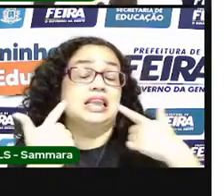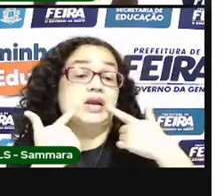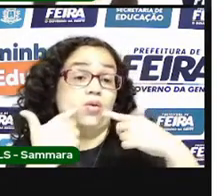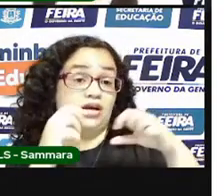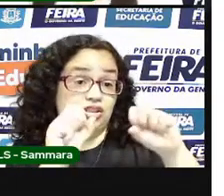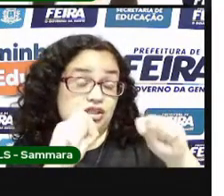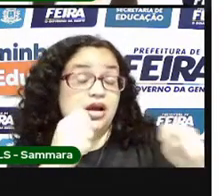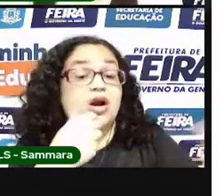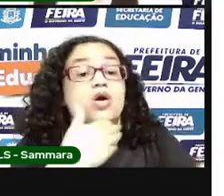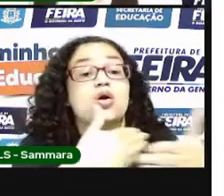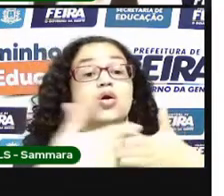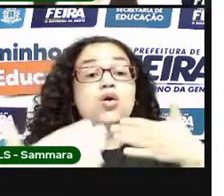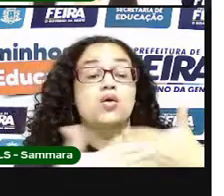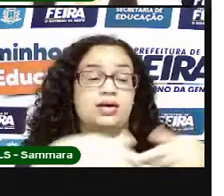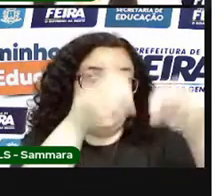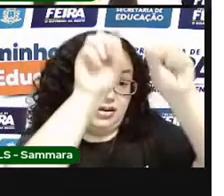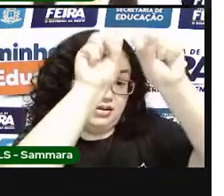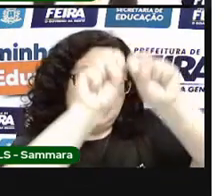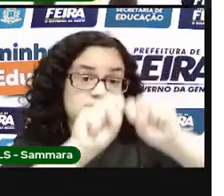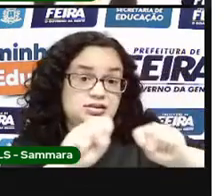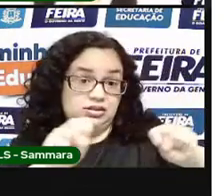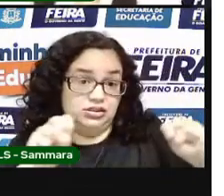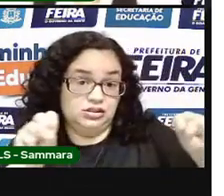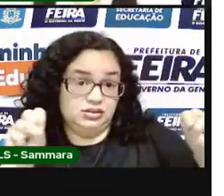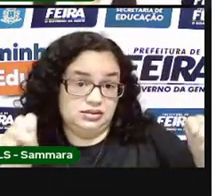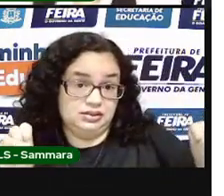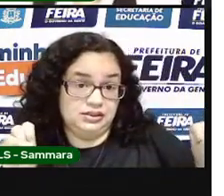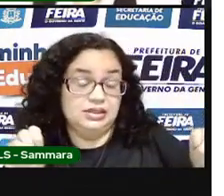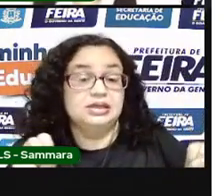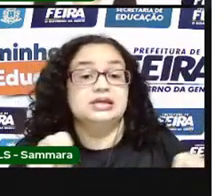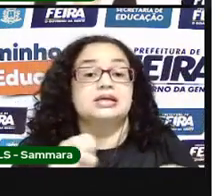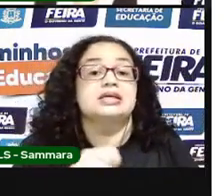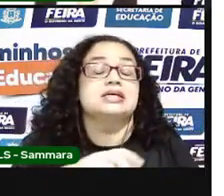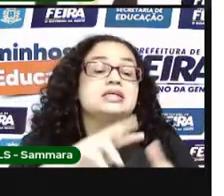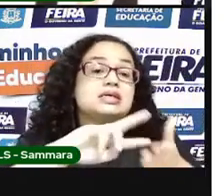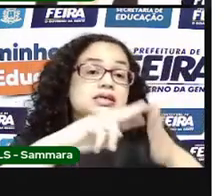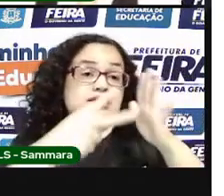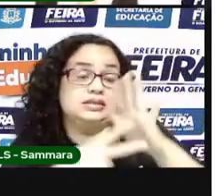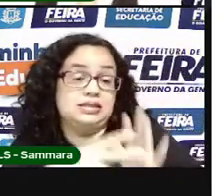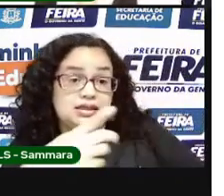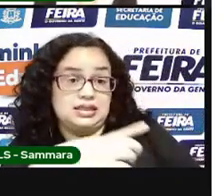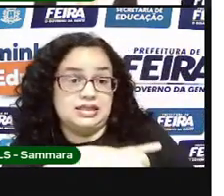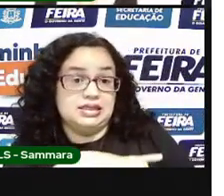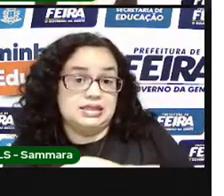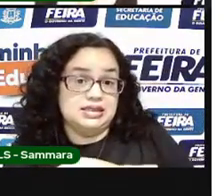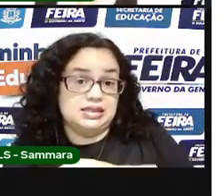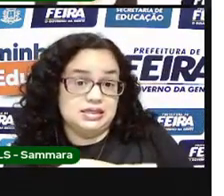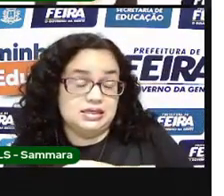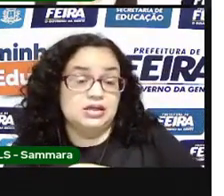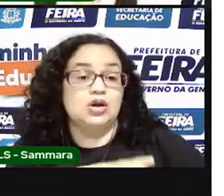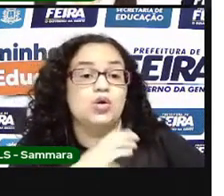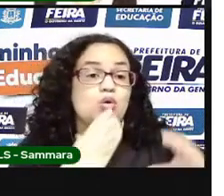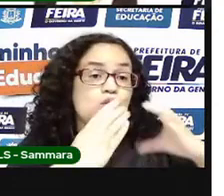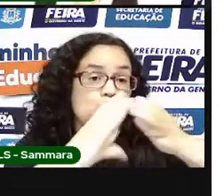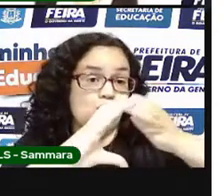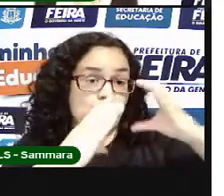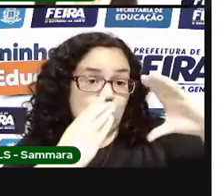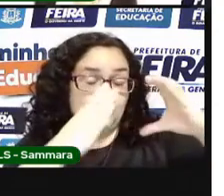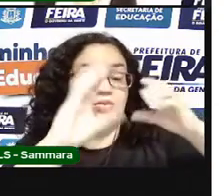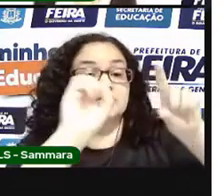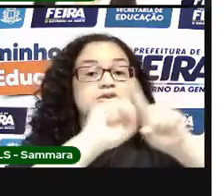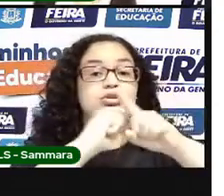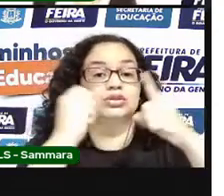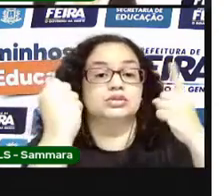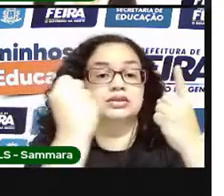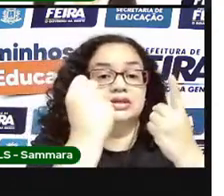Linguagem é qualquer sistema de signos simbólicos empregados na intercomunicação social para